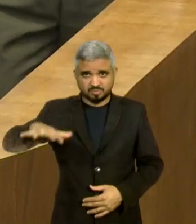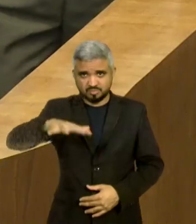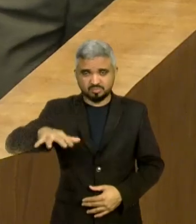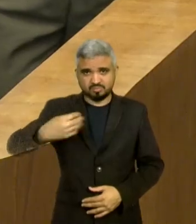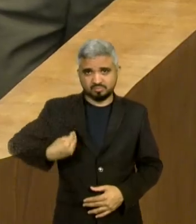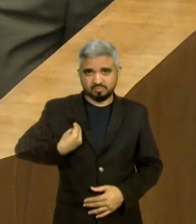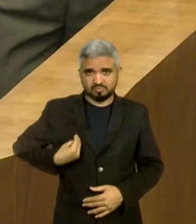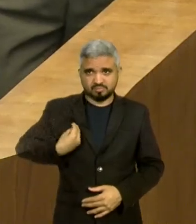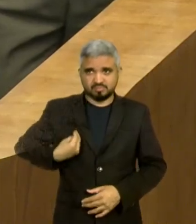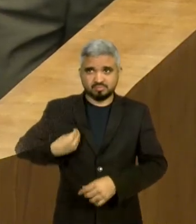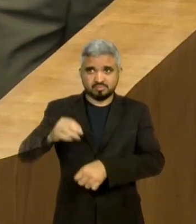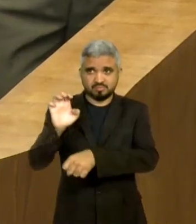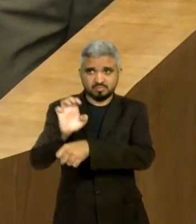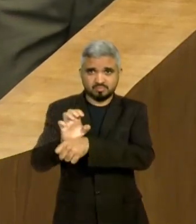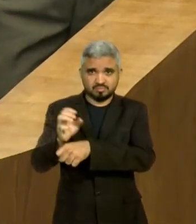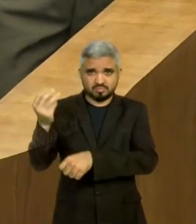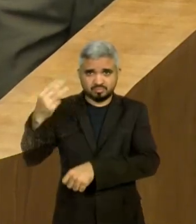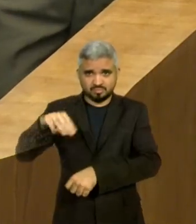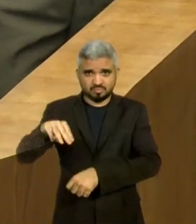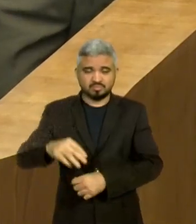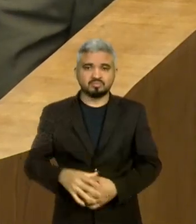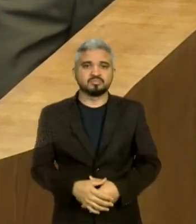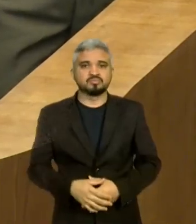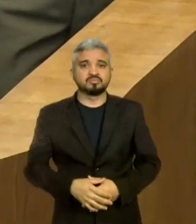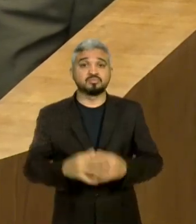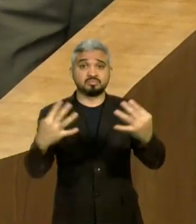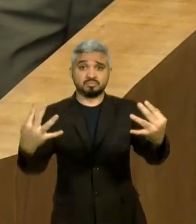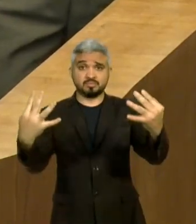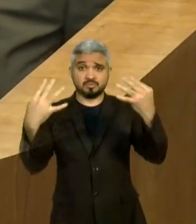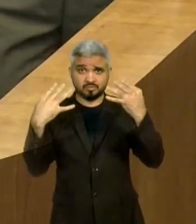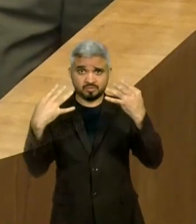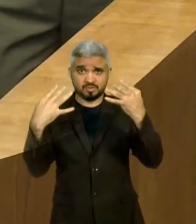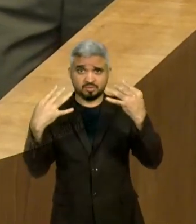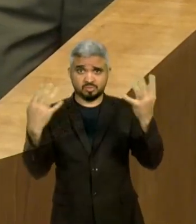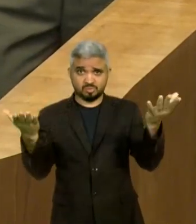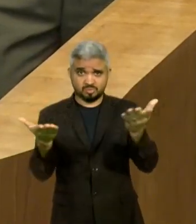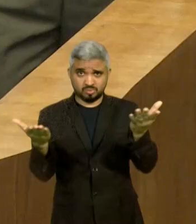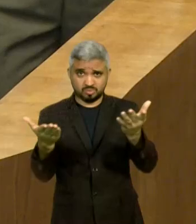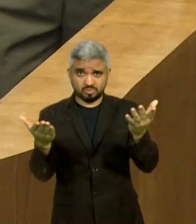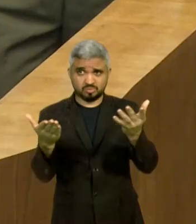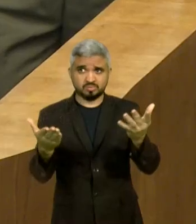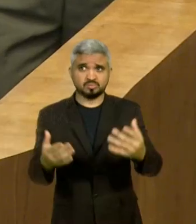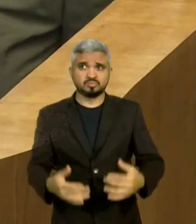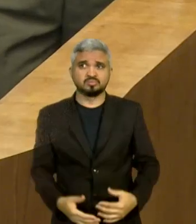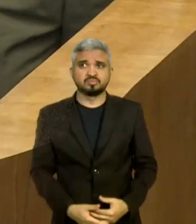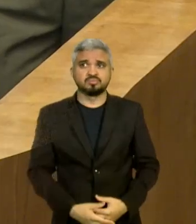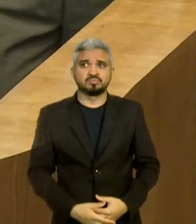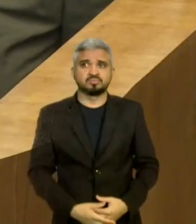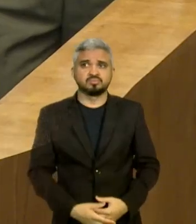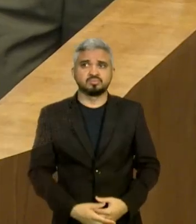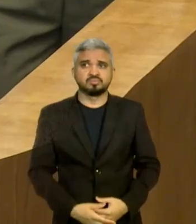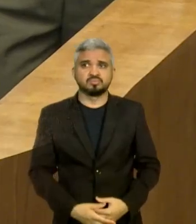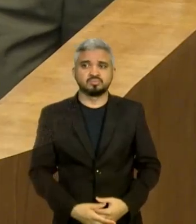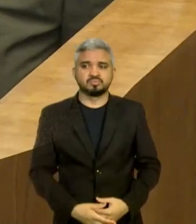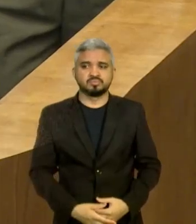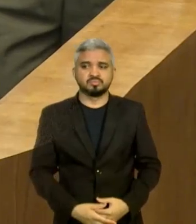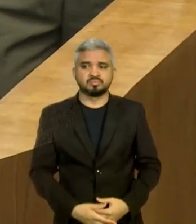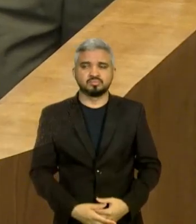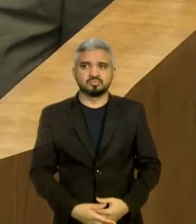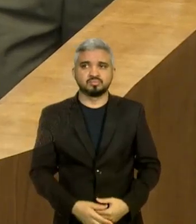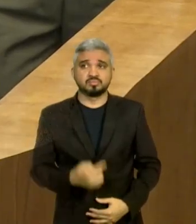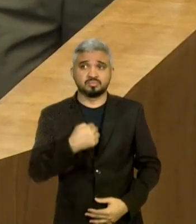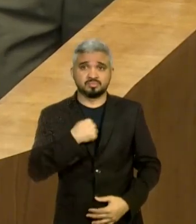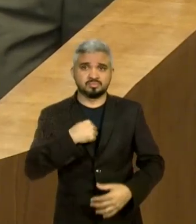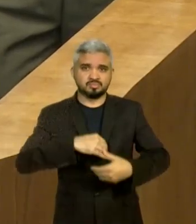estar me ouvindo, eu cumprimento